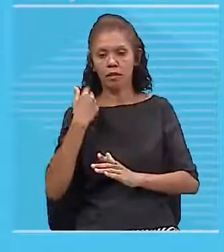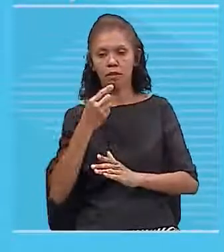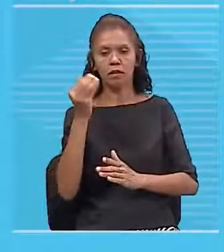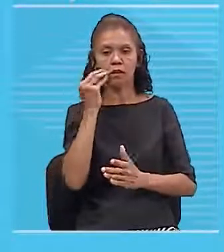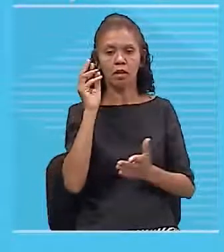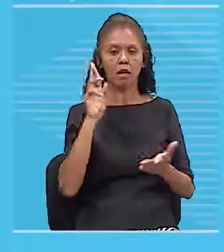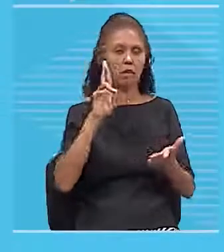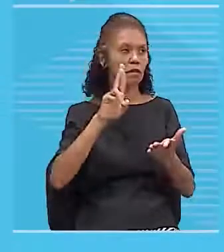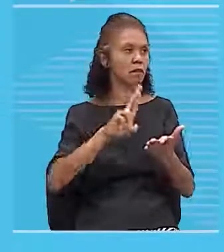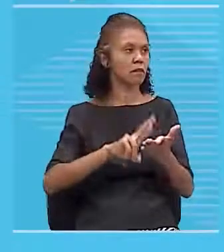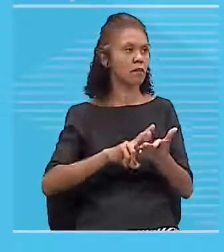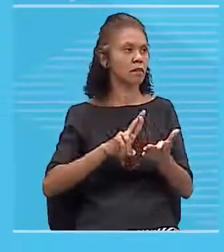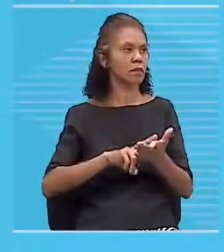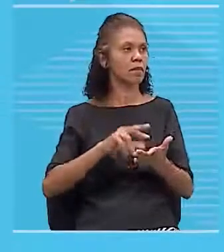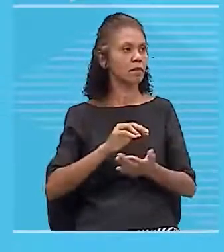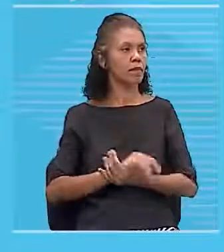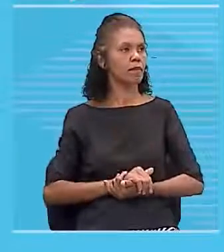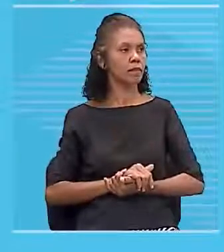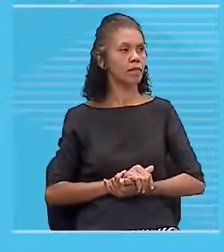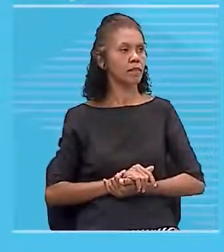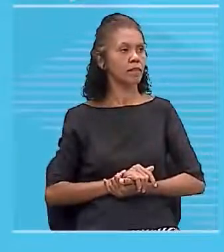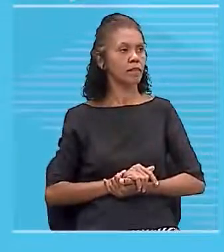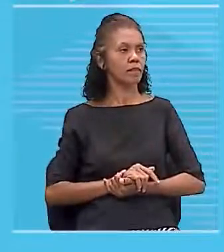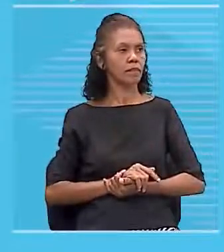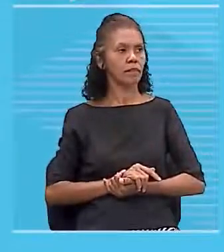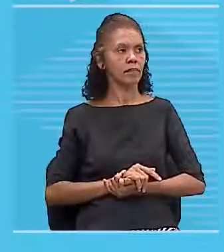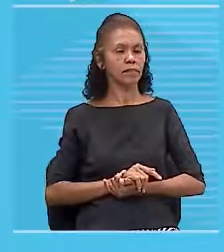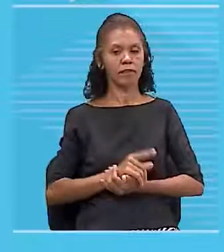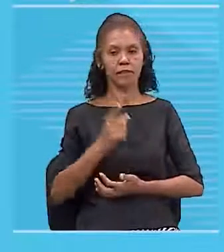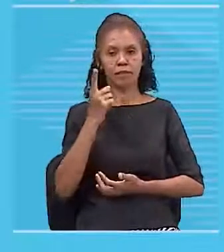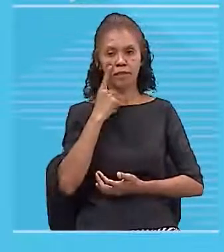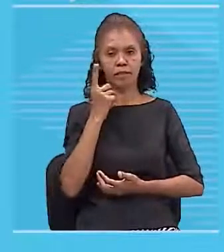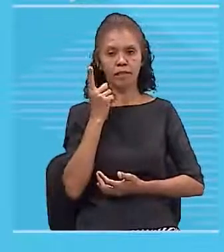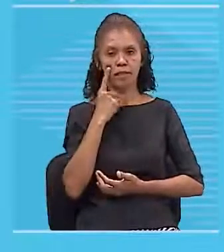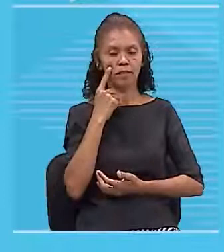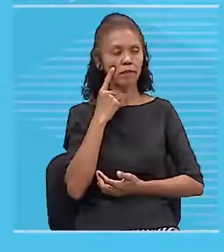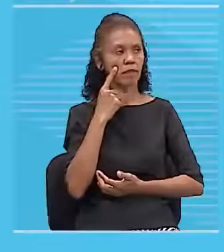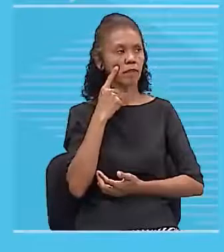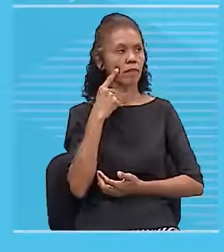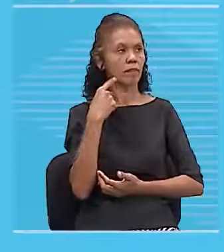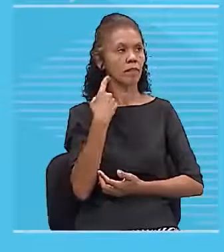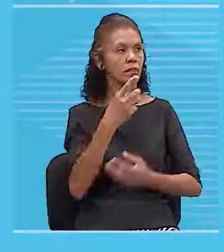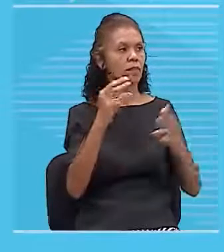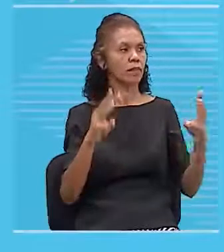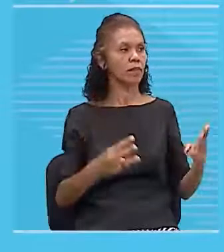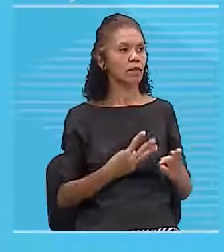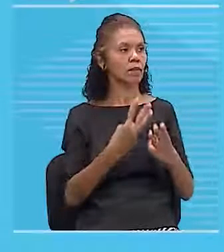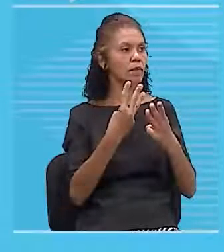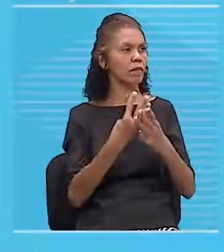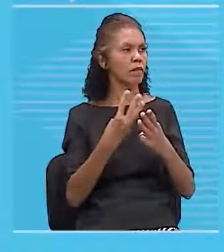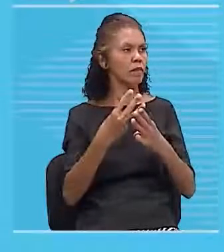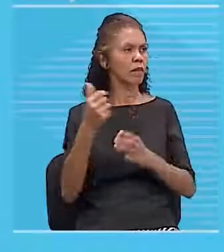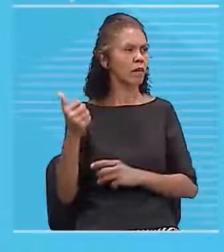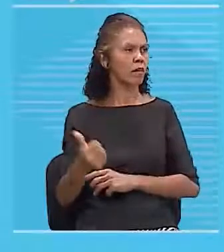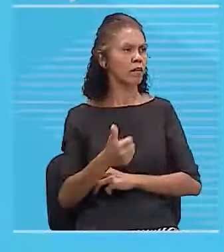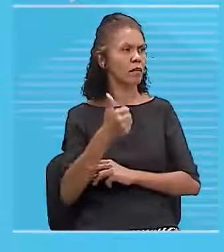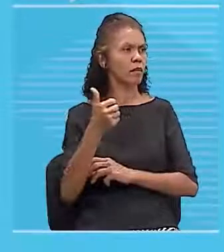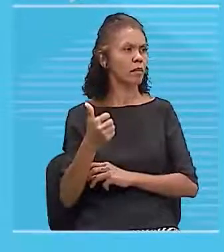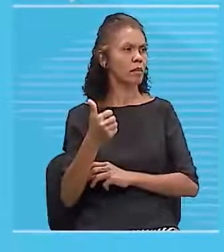certo? Então, observe aí o primeiro tópico, que é o primeiro fenômeno